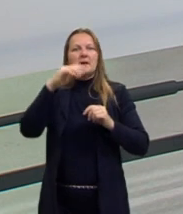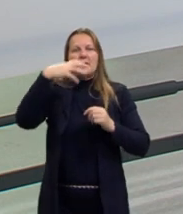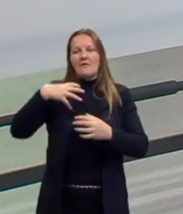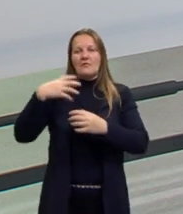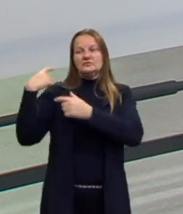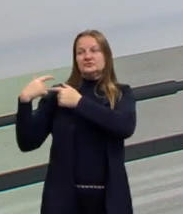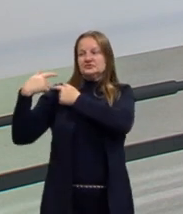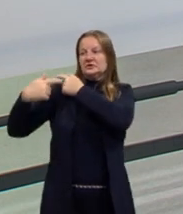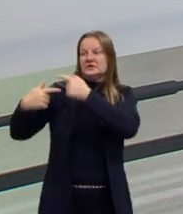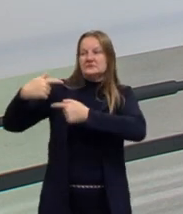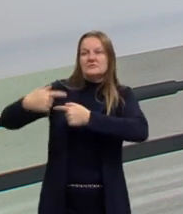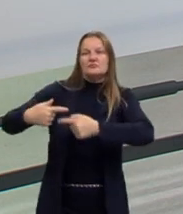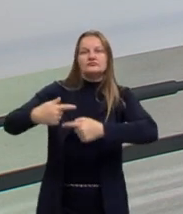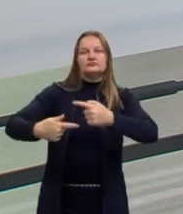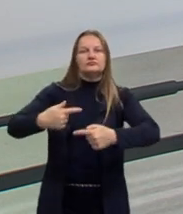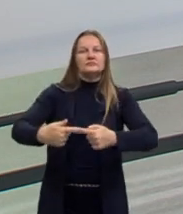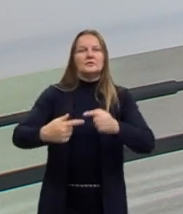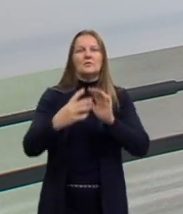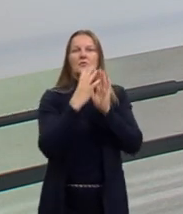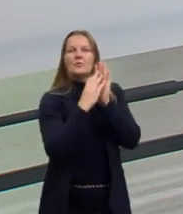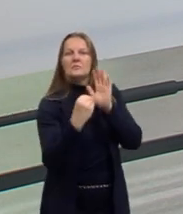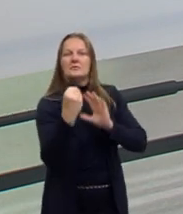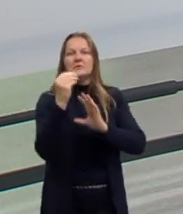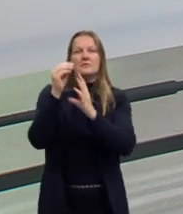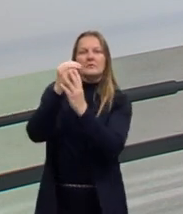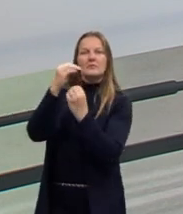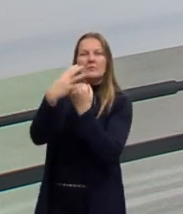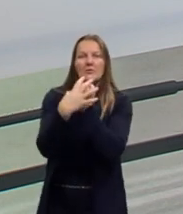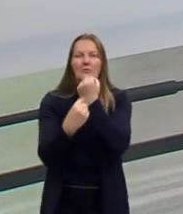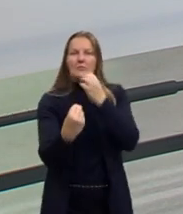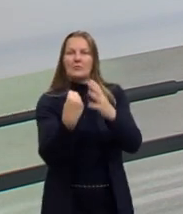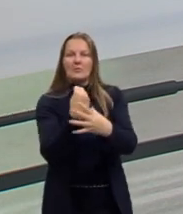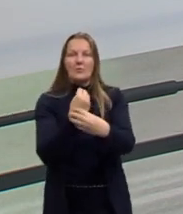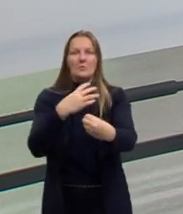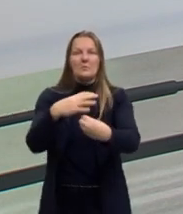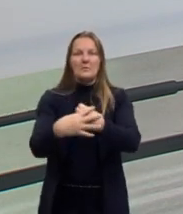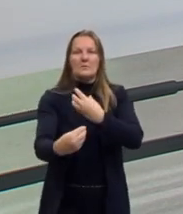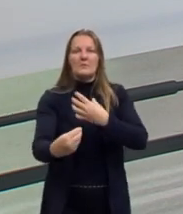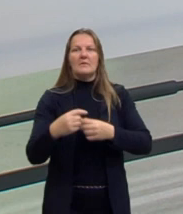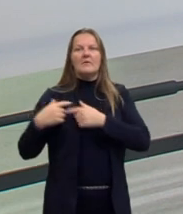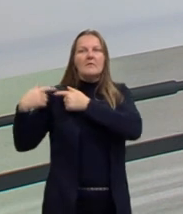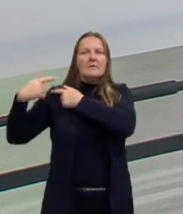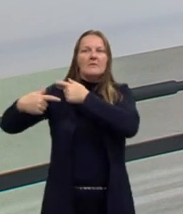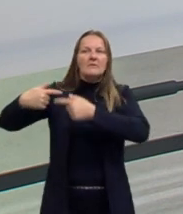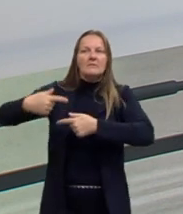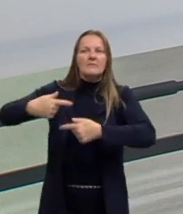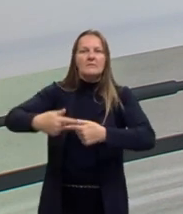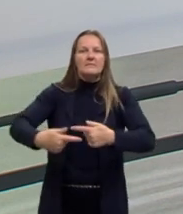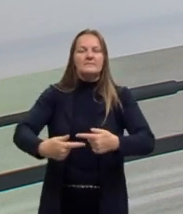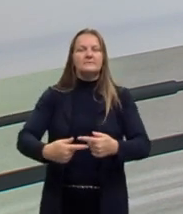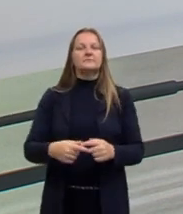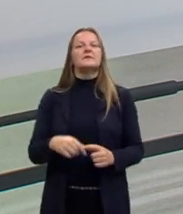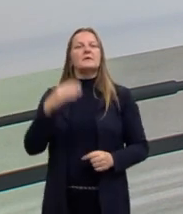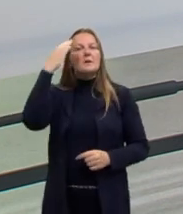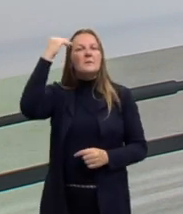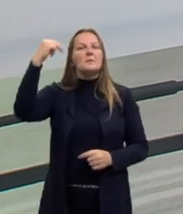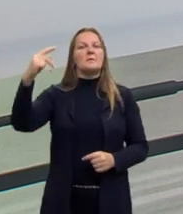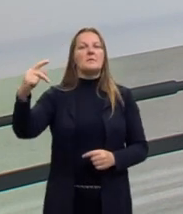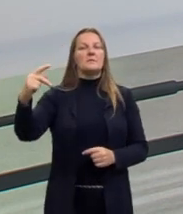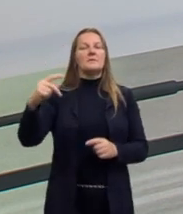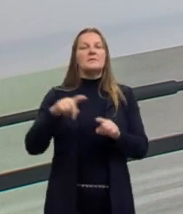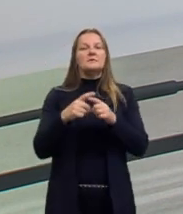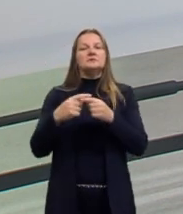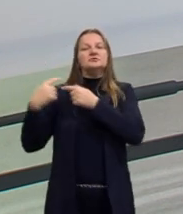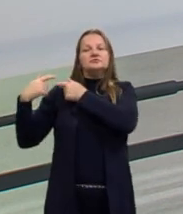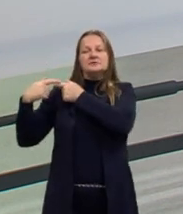para filho. A gente tem essas expressões que vão se consolidando como provérbios, porque elas passam